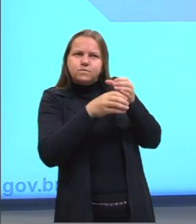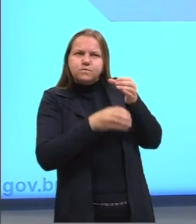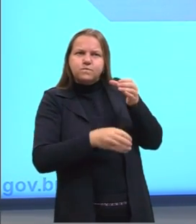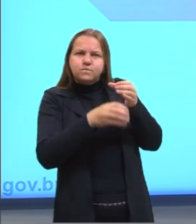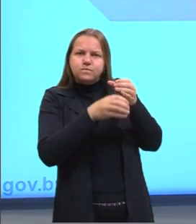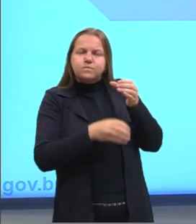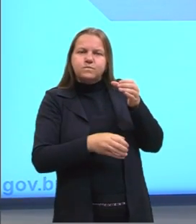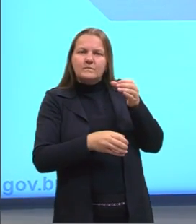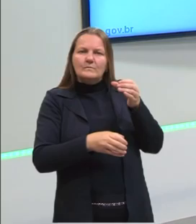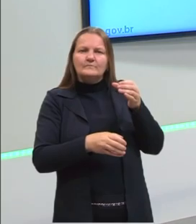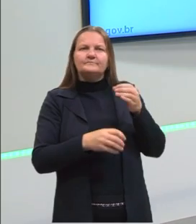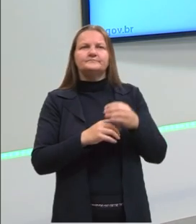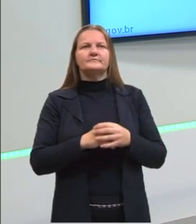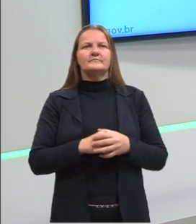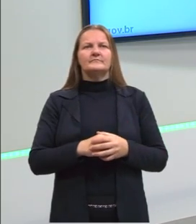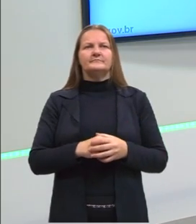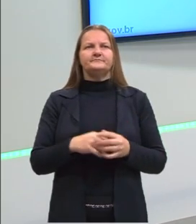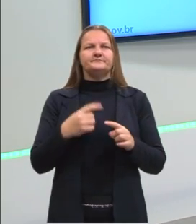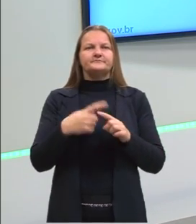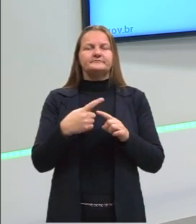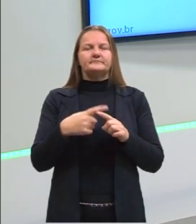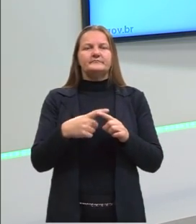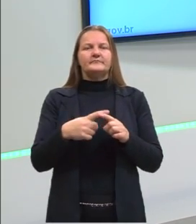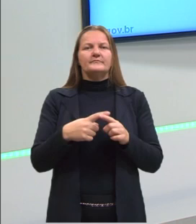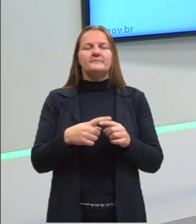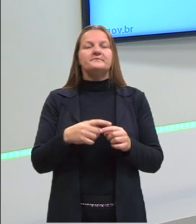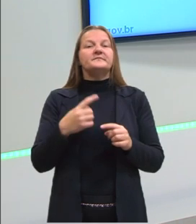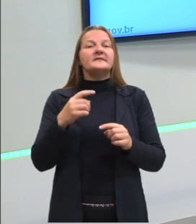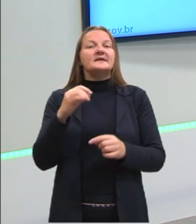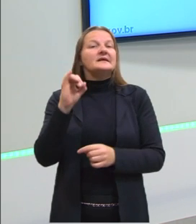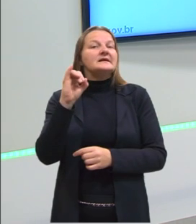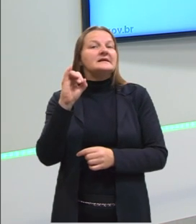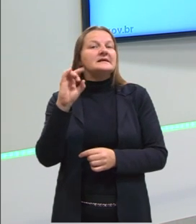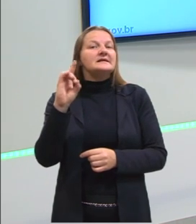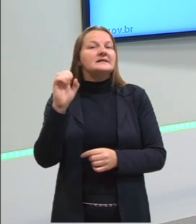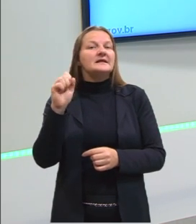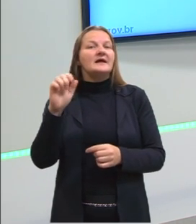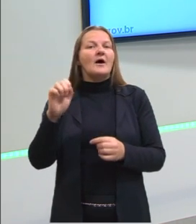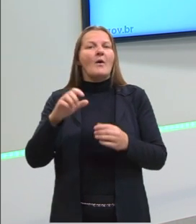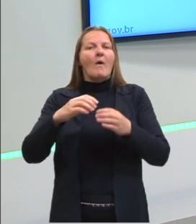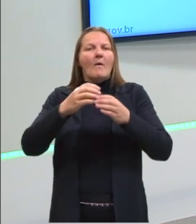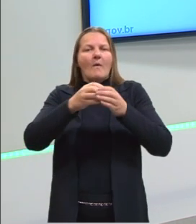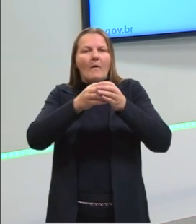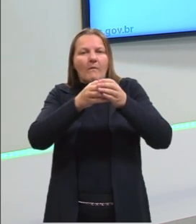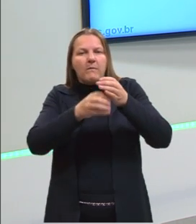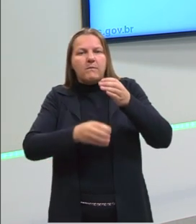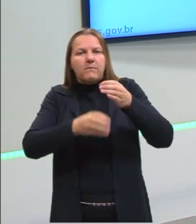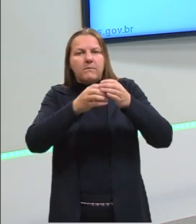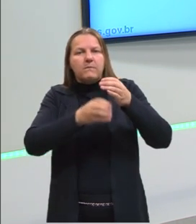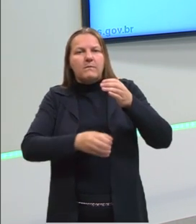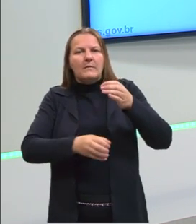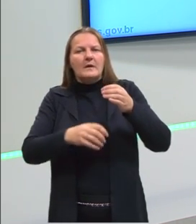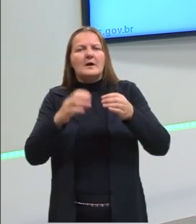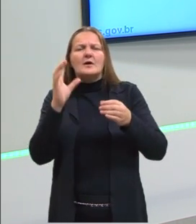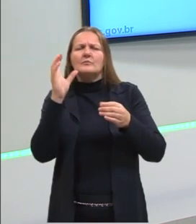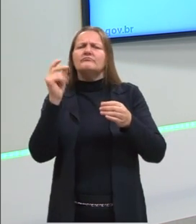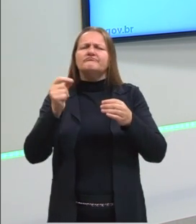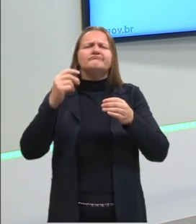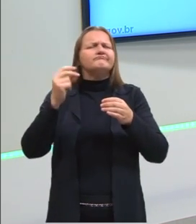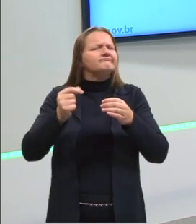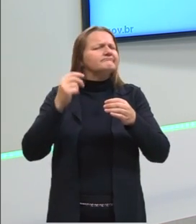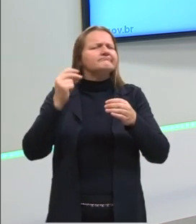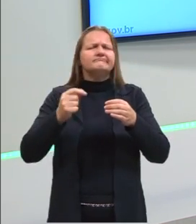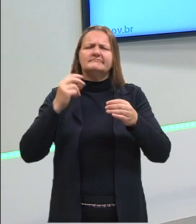idealmente, isso é muito difícil de acontecer. Tanto que a garrafa térmica, a gente pode deixar um tempão lá,